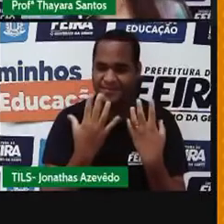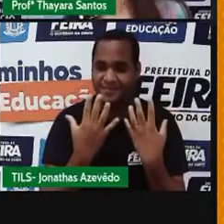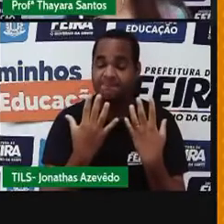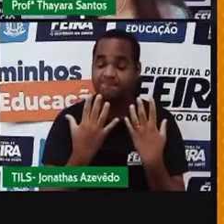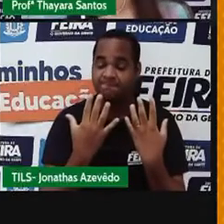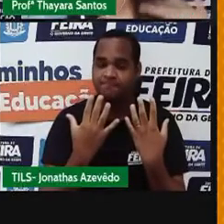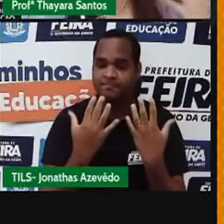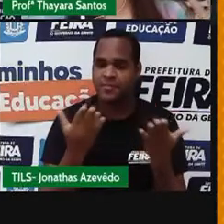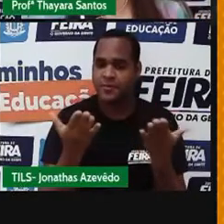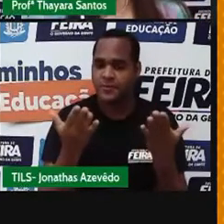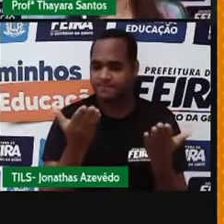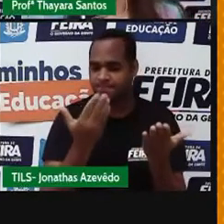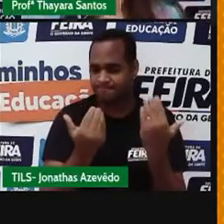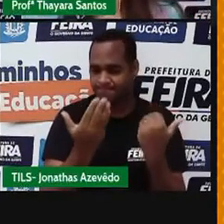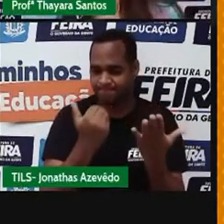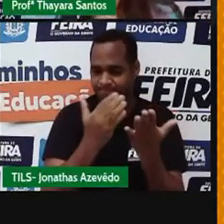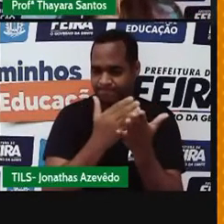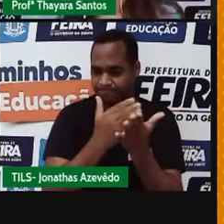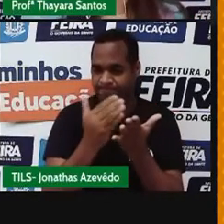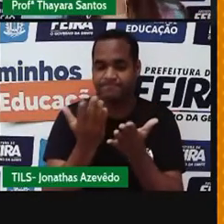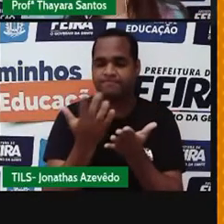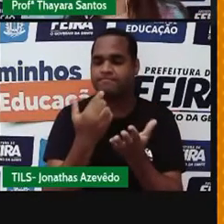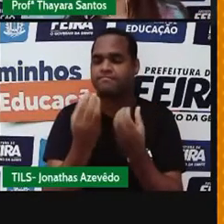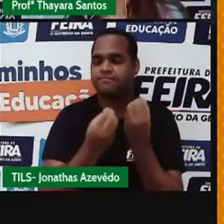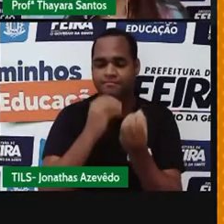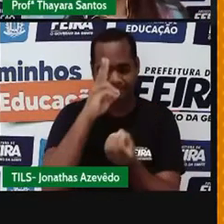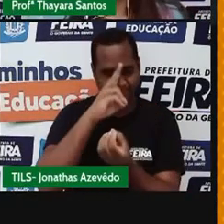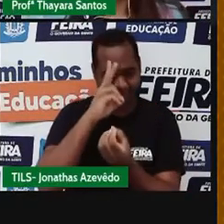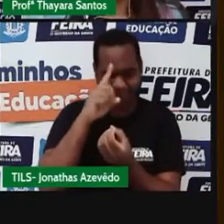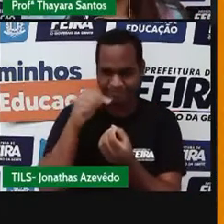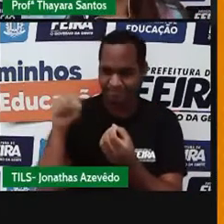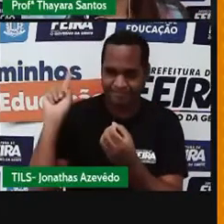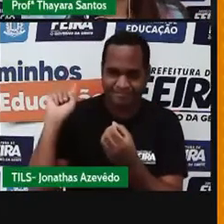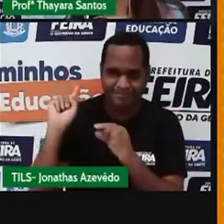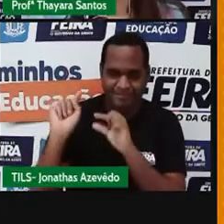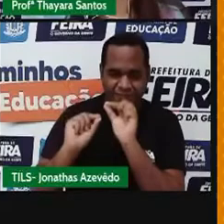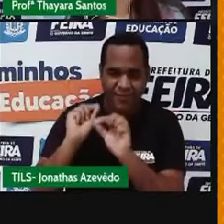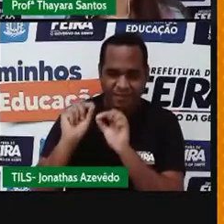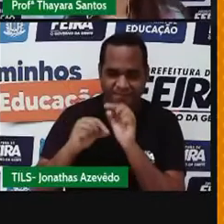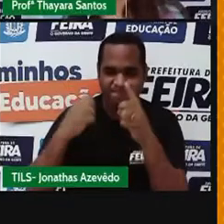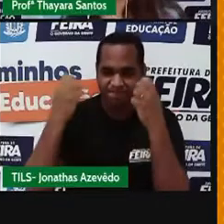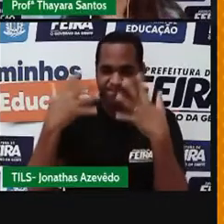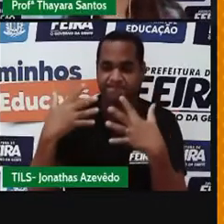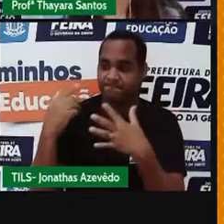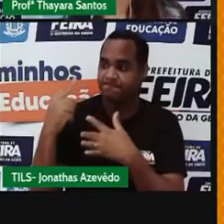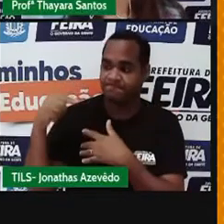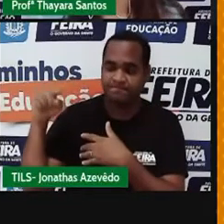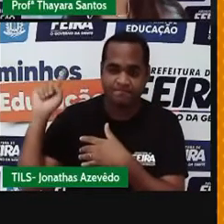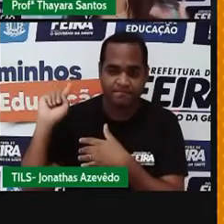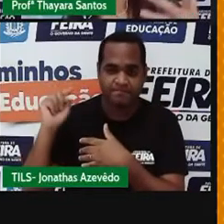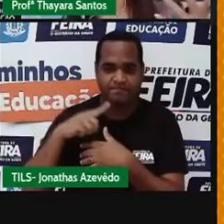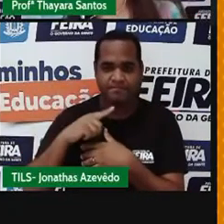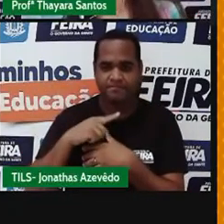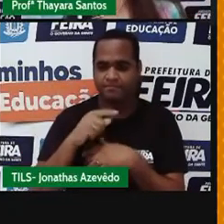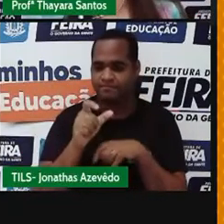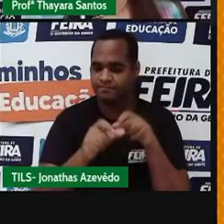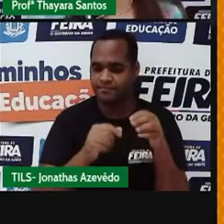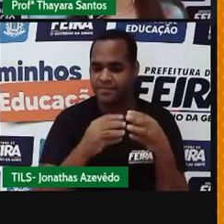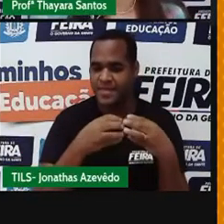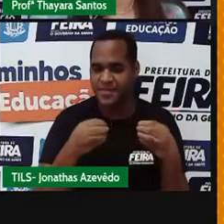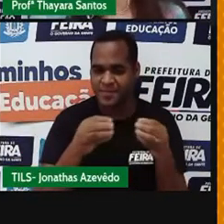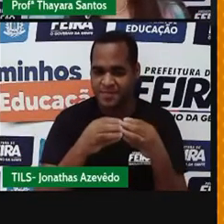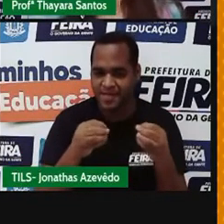E vamos começar nossa aula relembrando o que a gente viu na semana passada. E na semana passada a gente estudou sobre os materiais